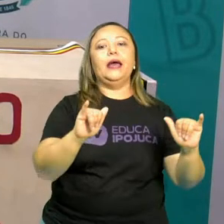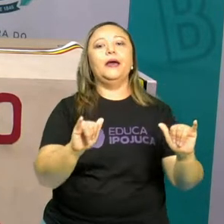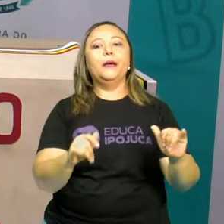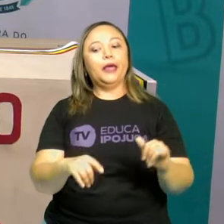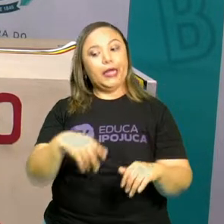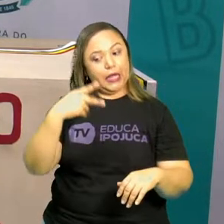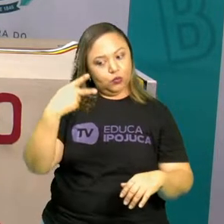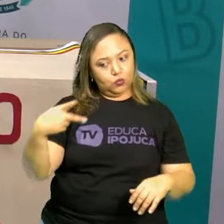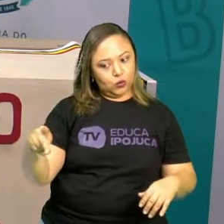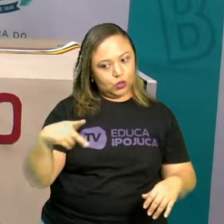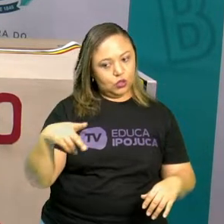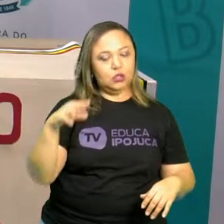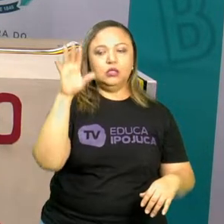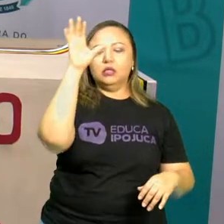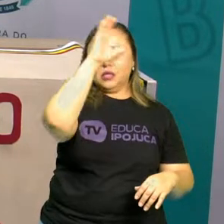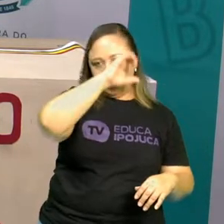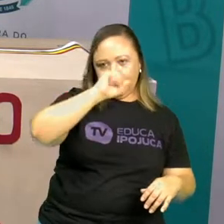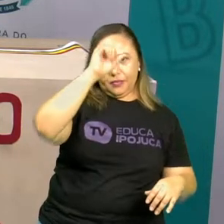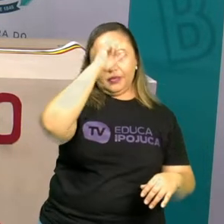uma delícia.